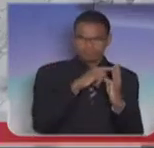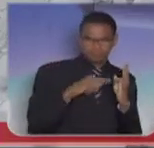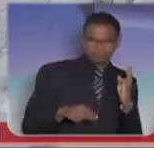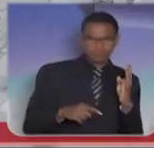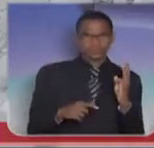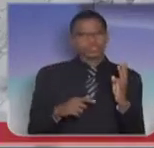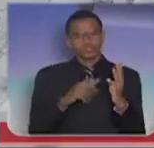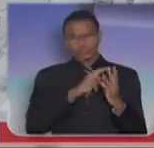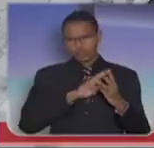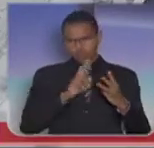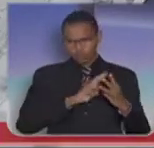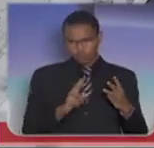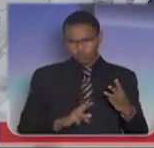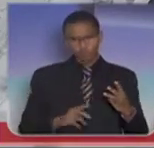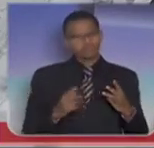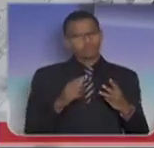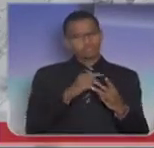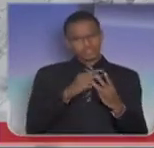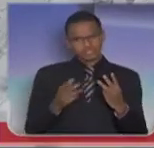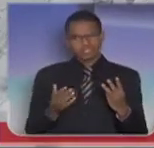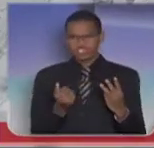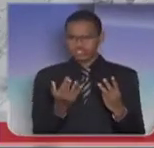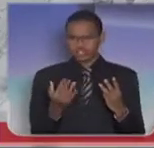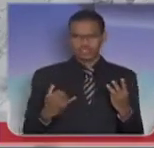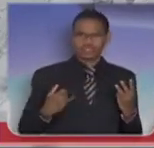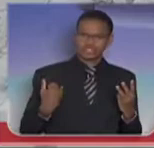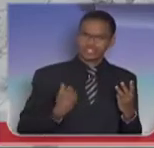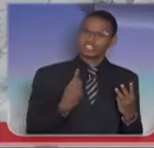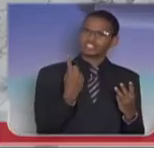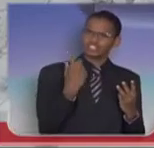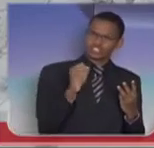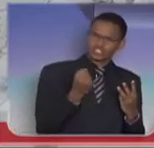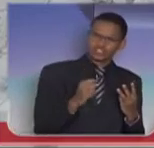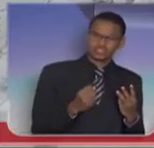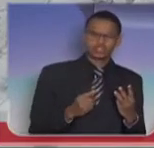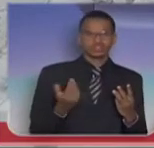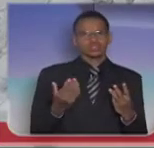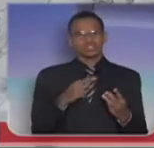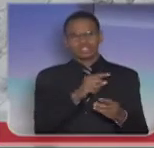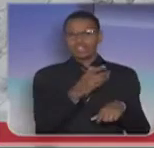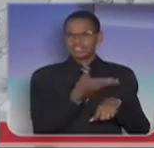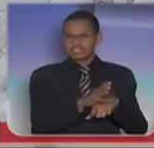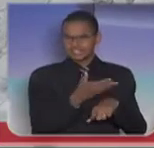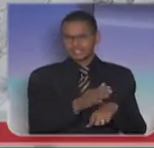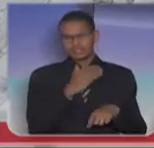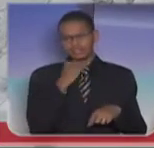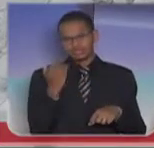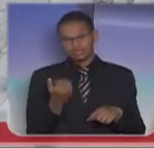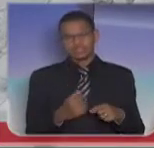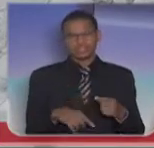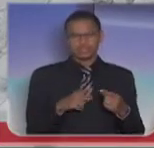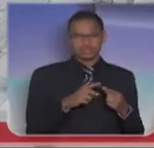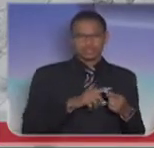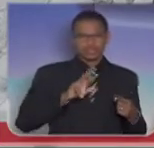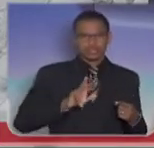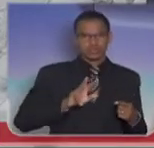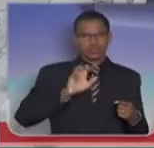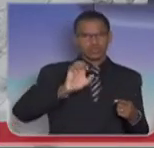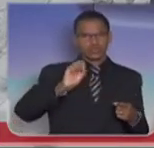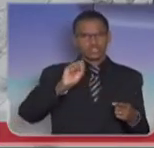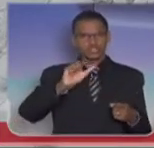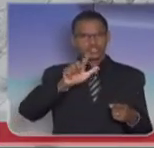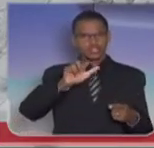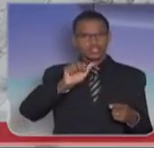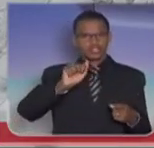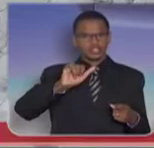citar novamente o nome, desses três jovens de 18 anos falecidos em treinamento na data de ontem, Wesley da Rosa dos Santos,